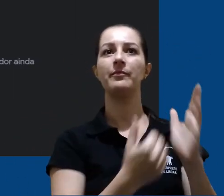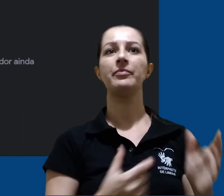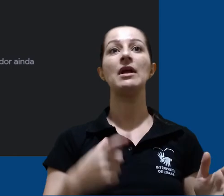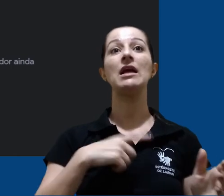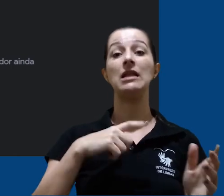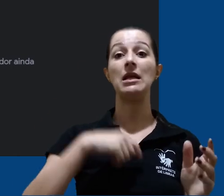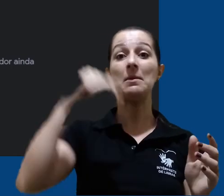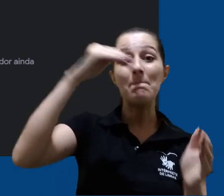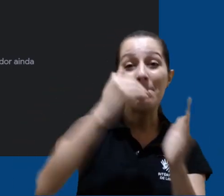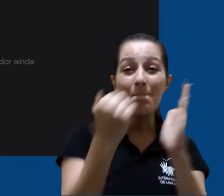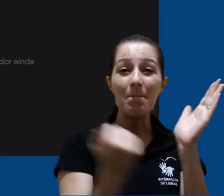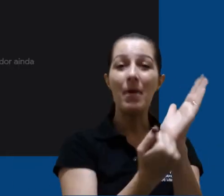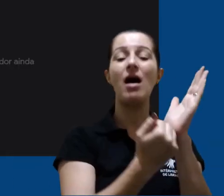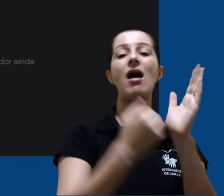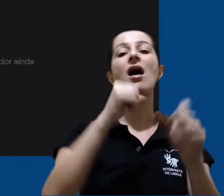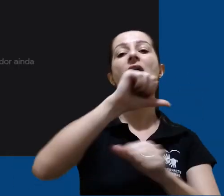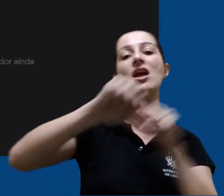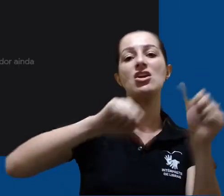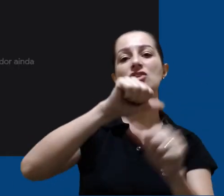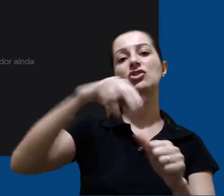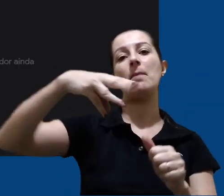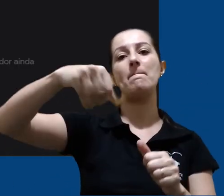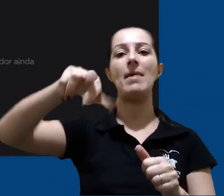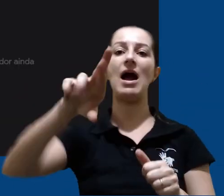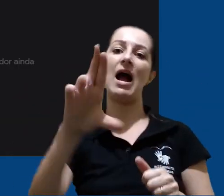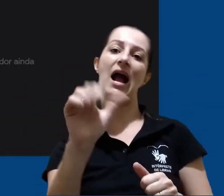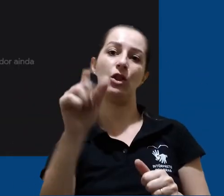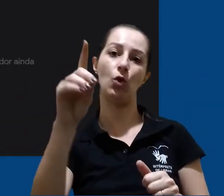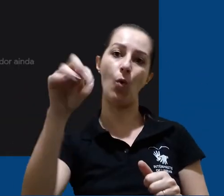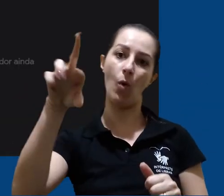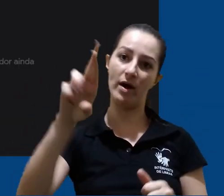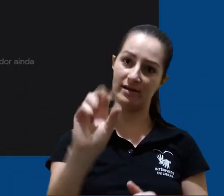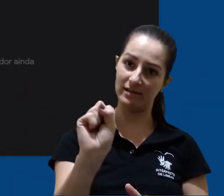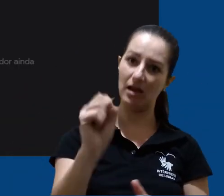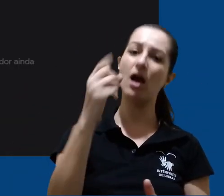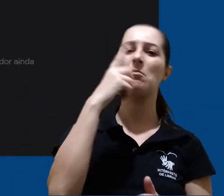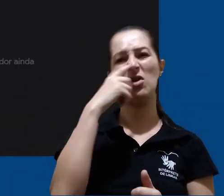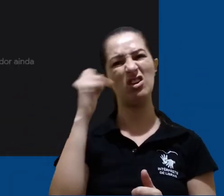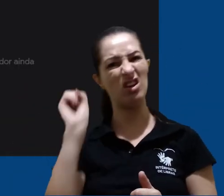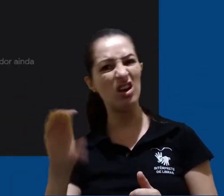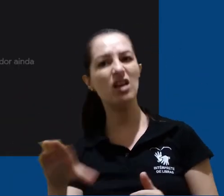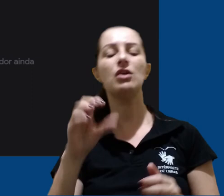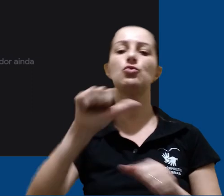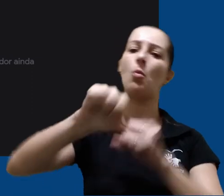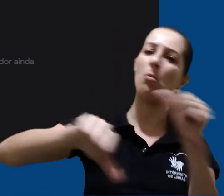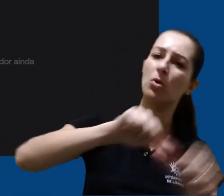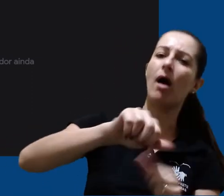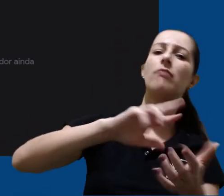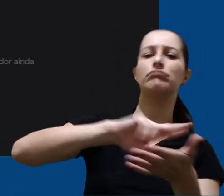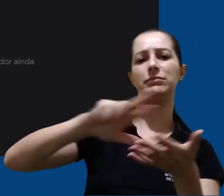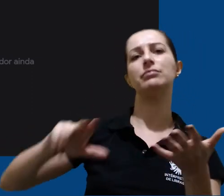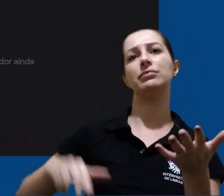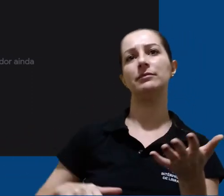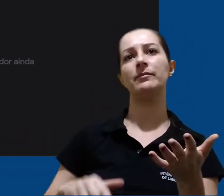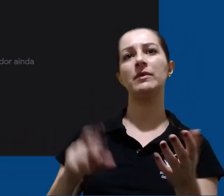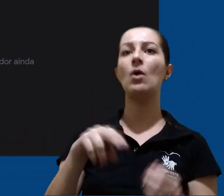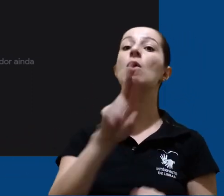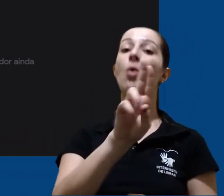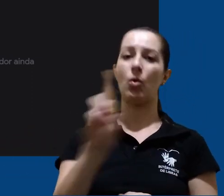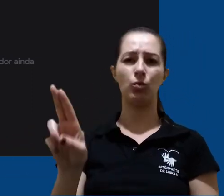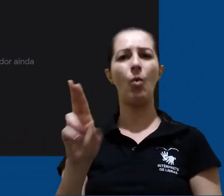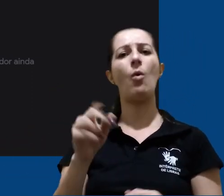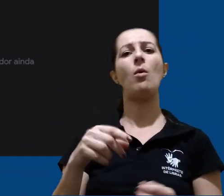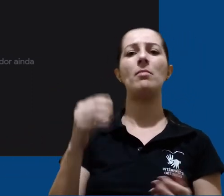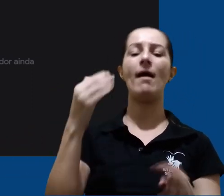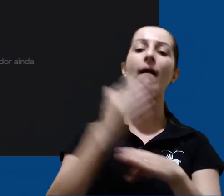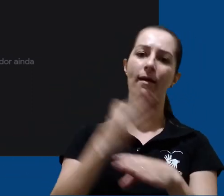opção Editar marcadores, podemos editá-los, excluí-los ou criar outros. Caso queira criar um novo, digite o nome